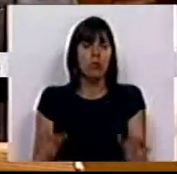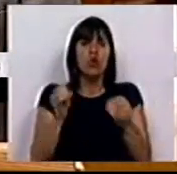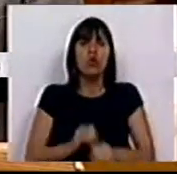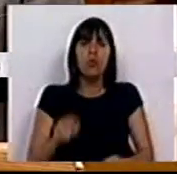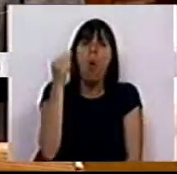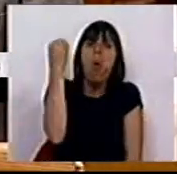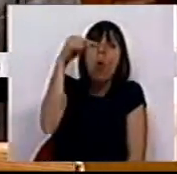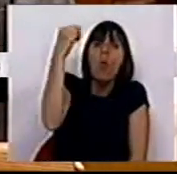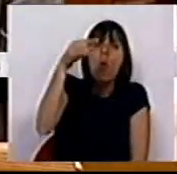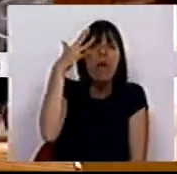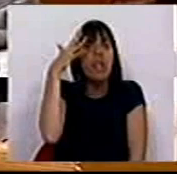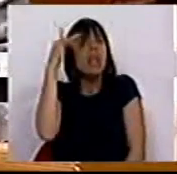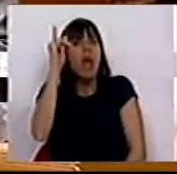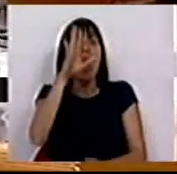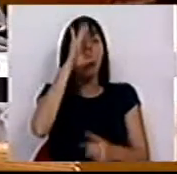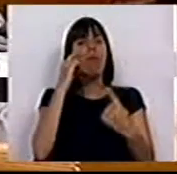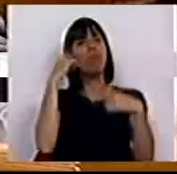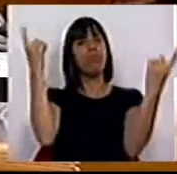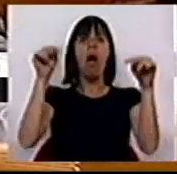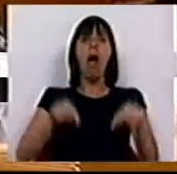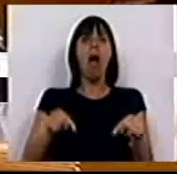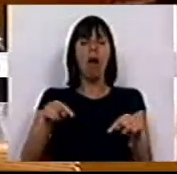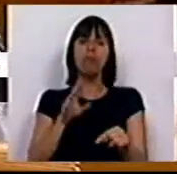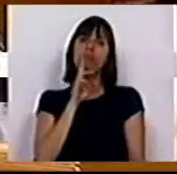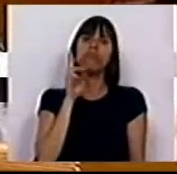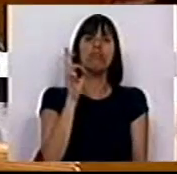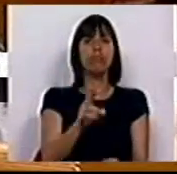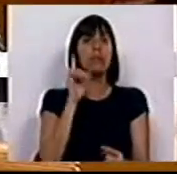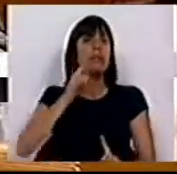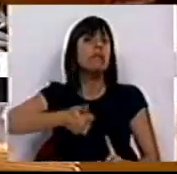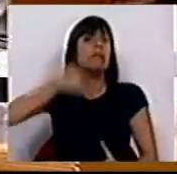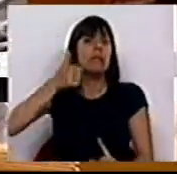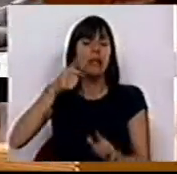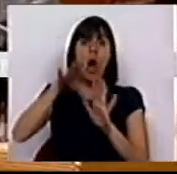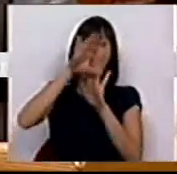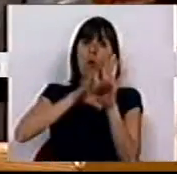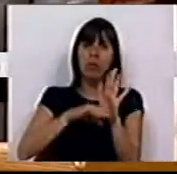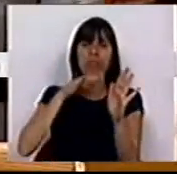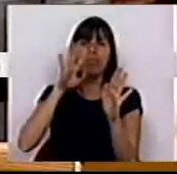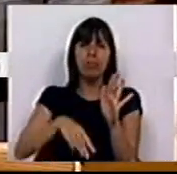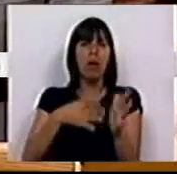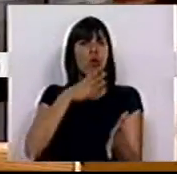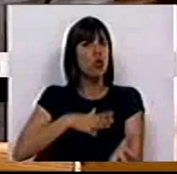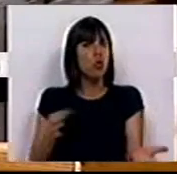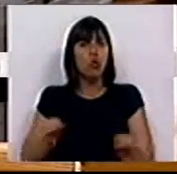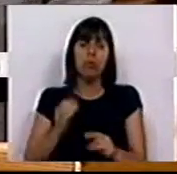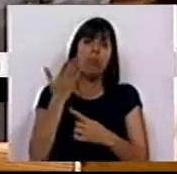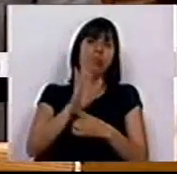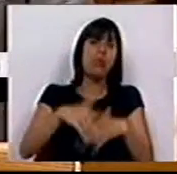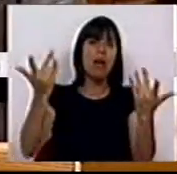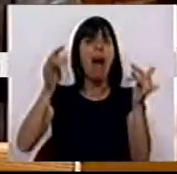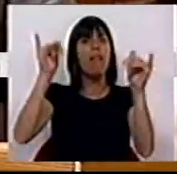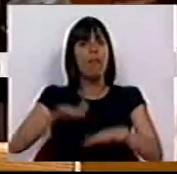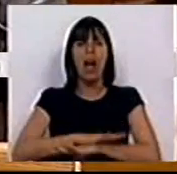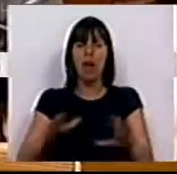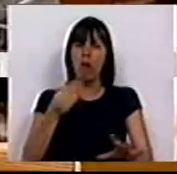houve uma única ideia que o Governo trouxesse aqui que respondesse ao essencial, a precariedade. Não nos disse aqui que, por exemplo, que ia